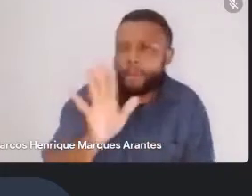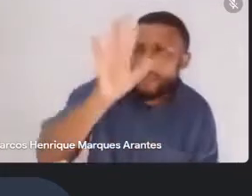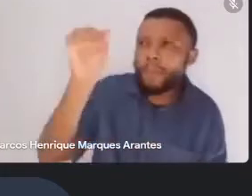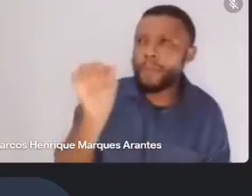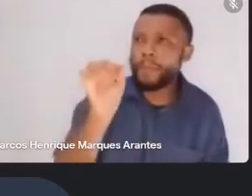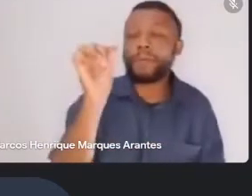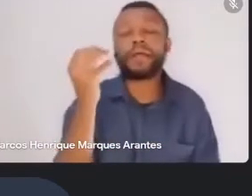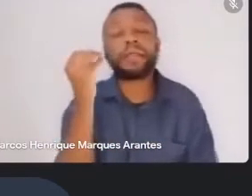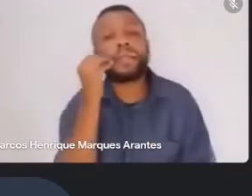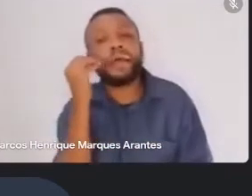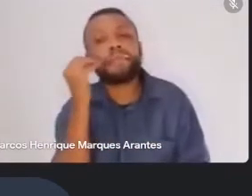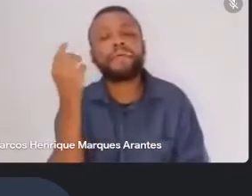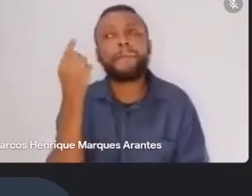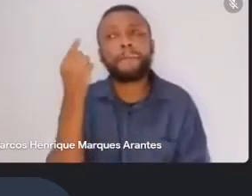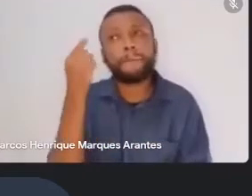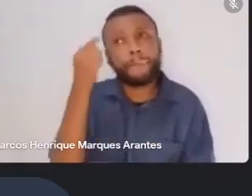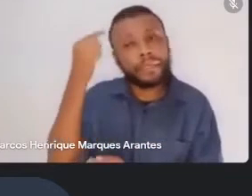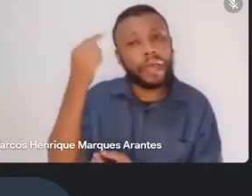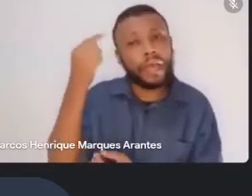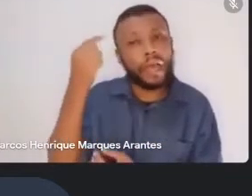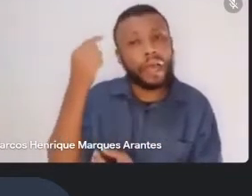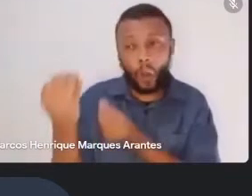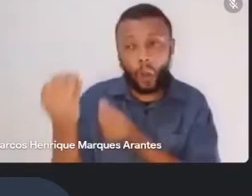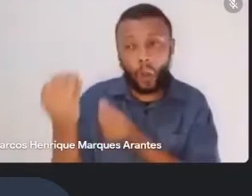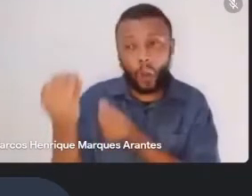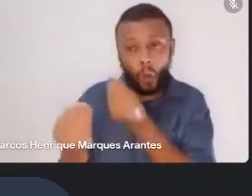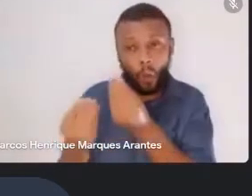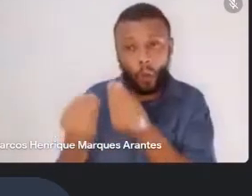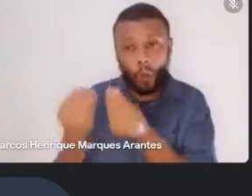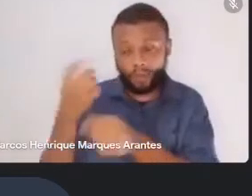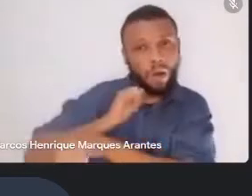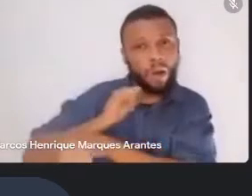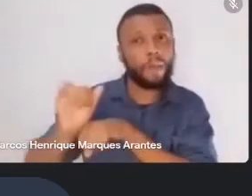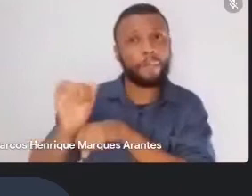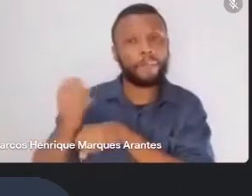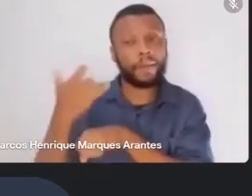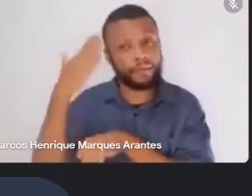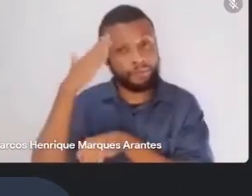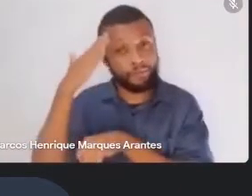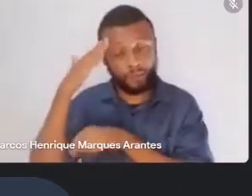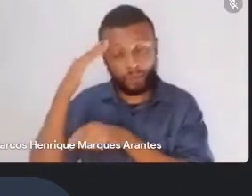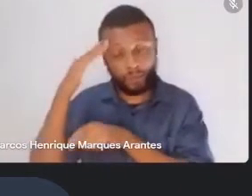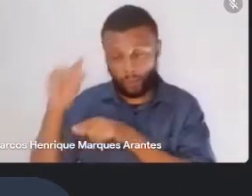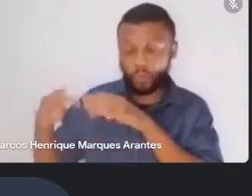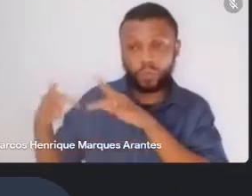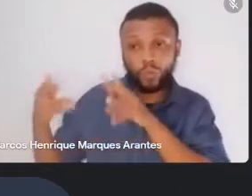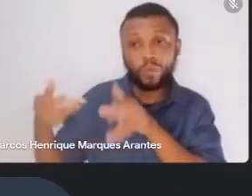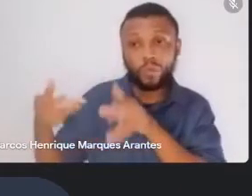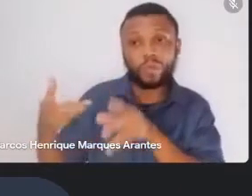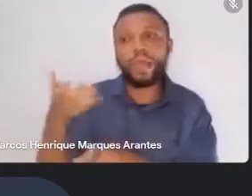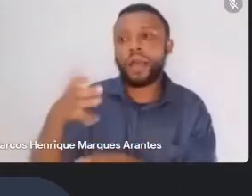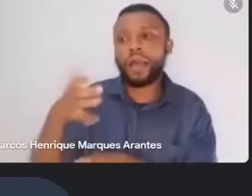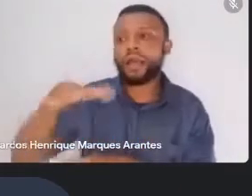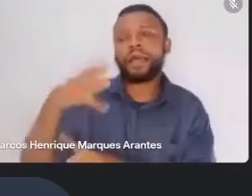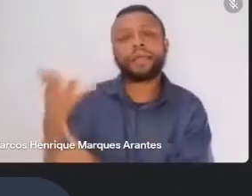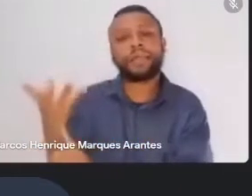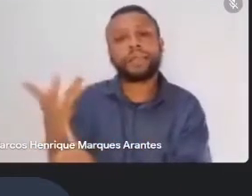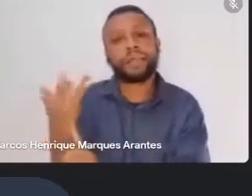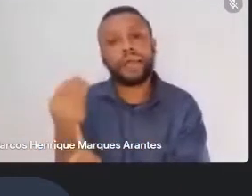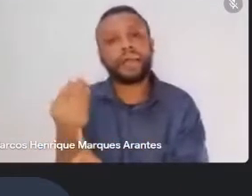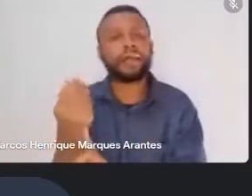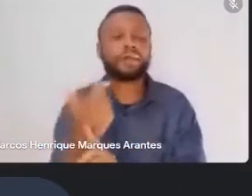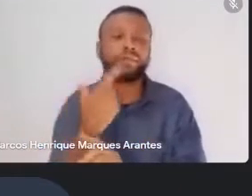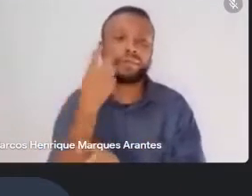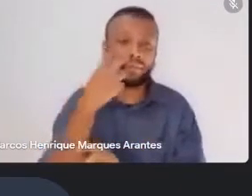para que nós possamos fazer tudo o que queremos fazer agora nas artes, na cultura e na educação.